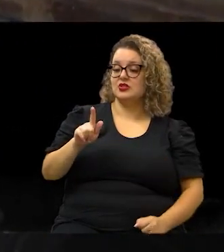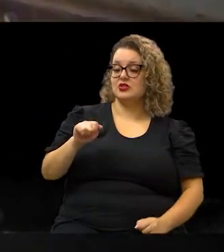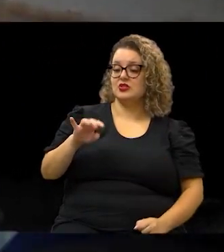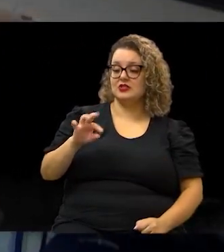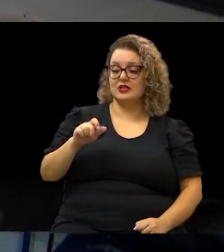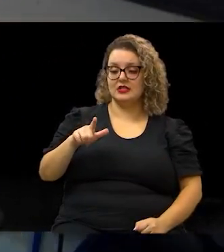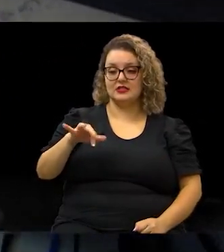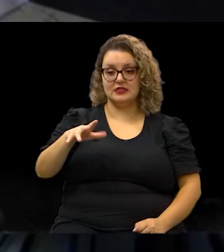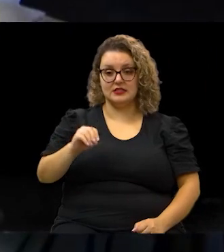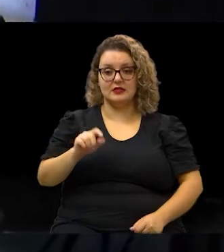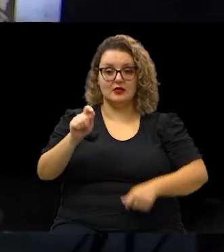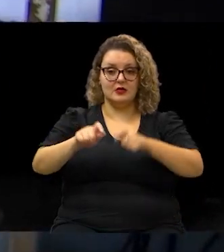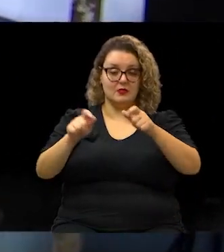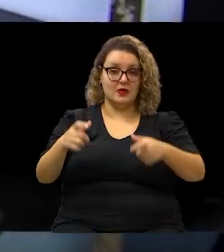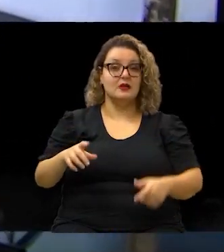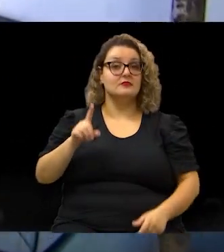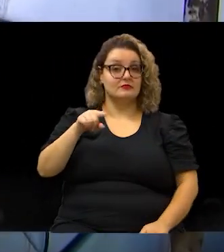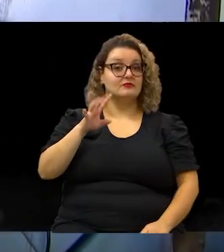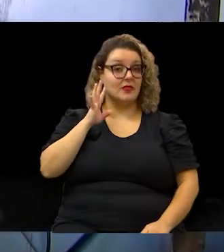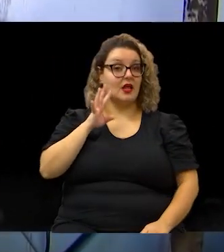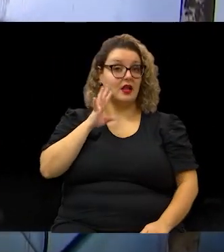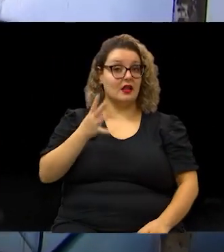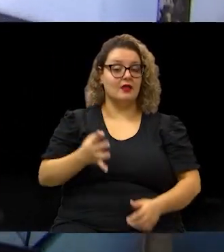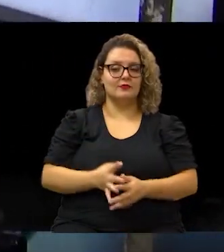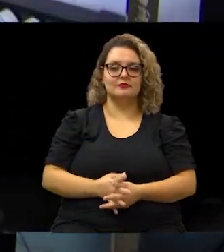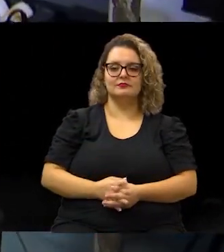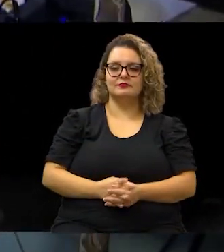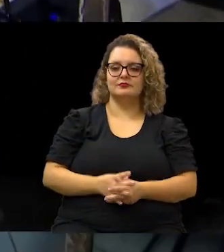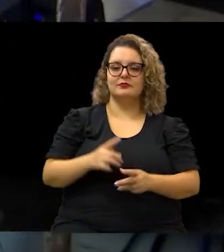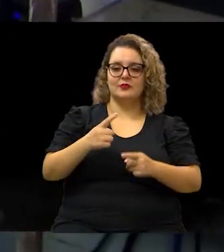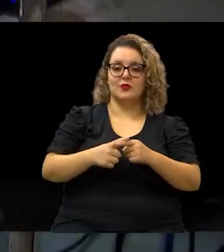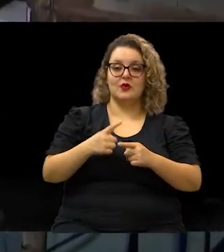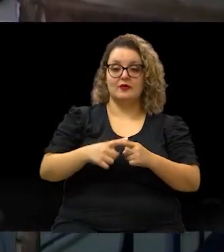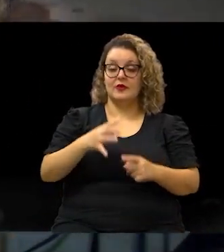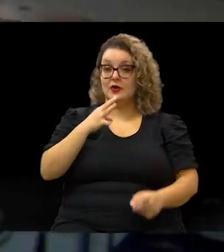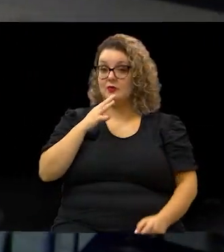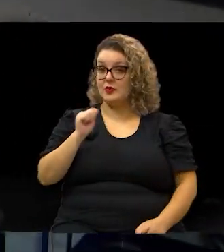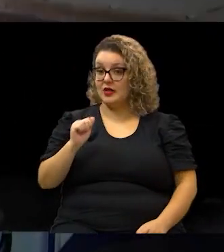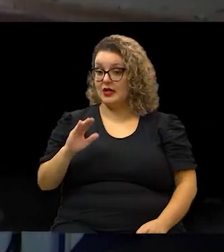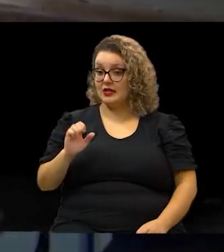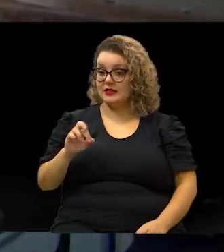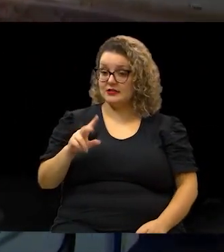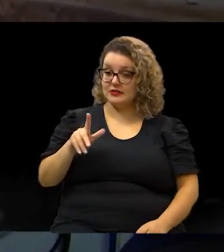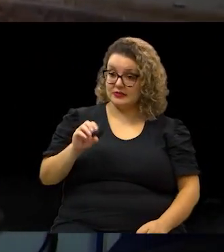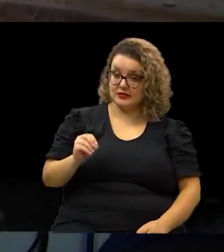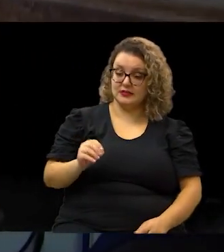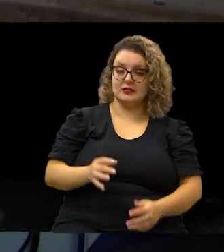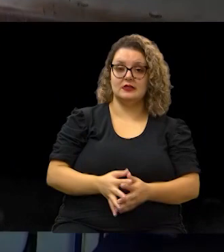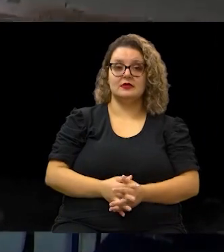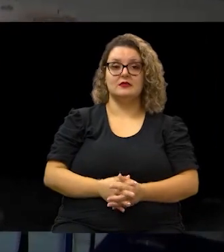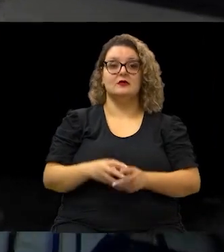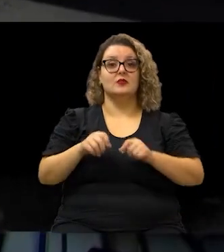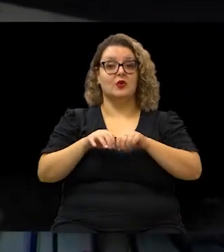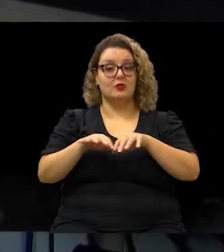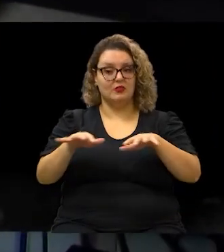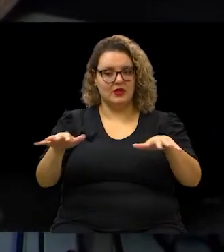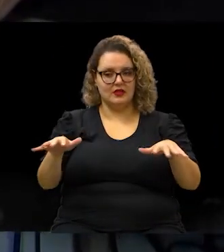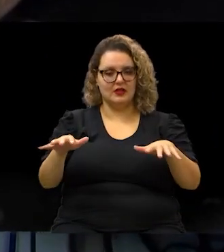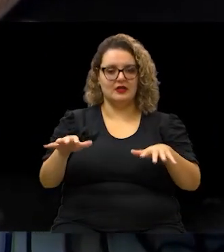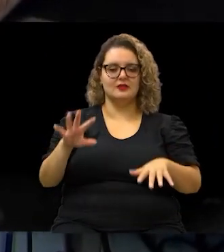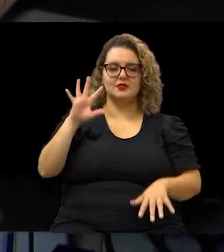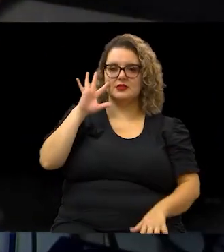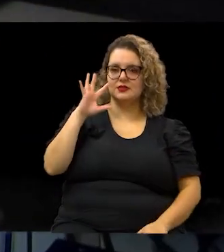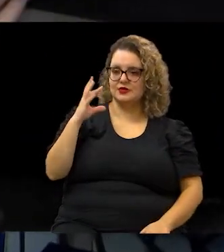E é muito legal porque a gente vai conhecendo os acervos, vamos ampliando esse